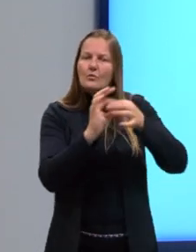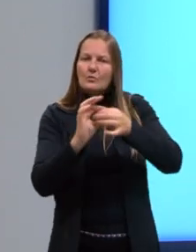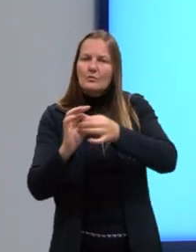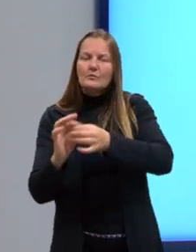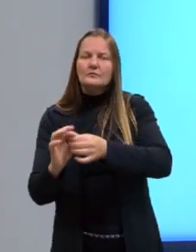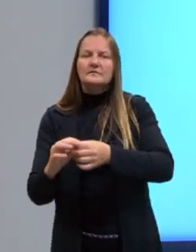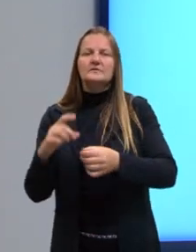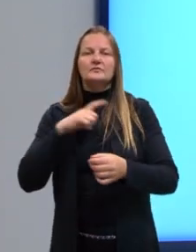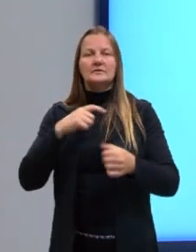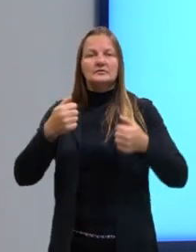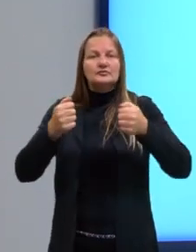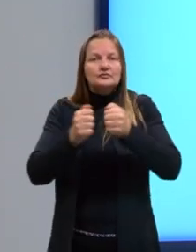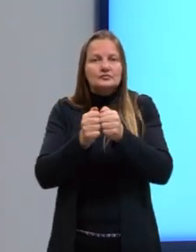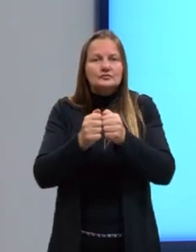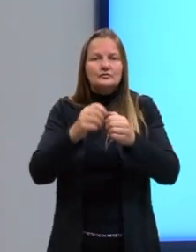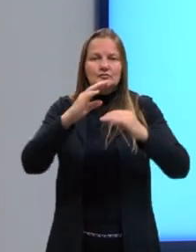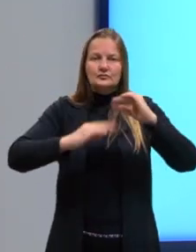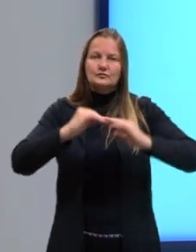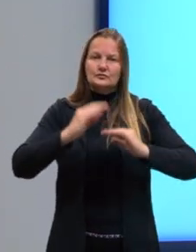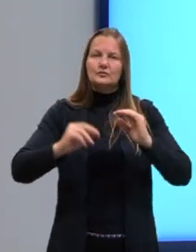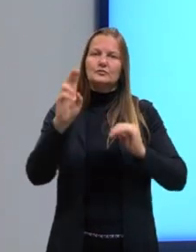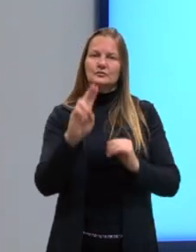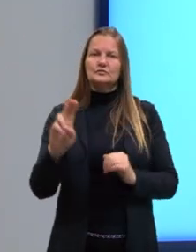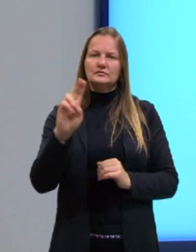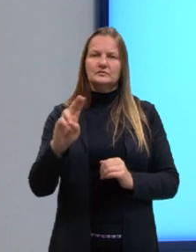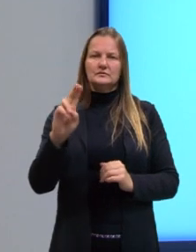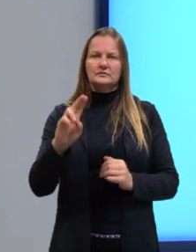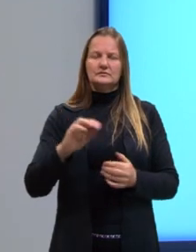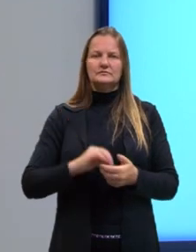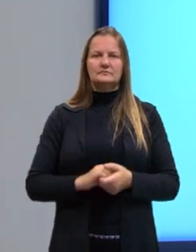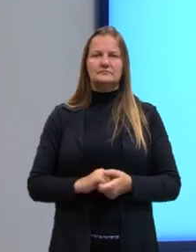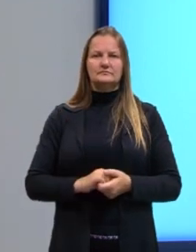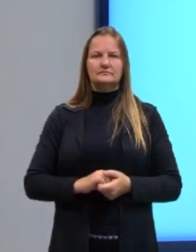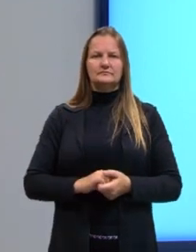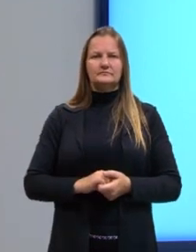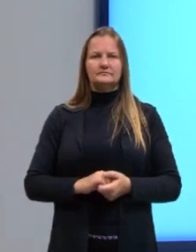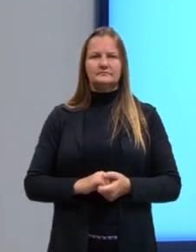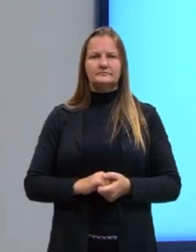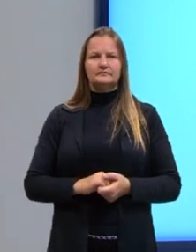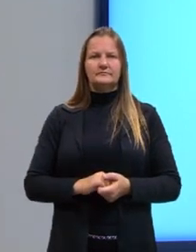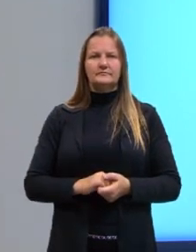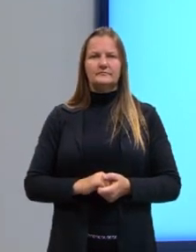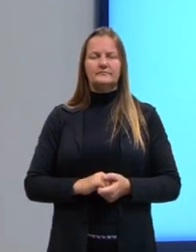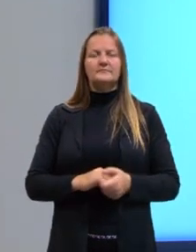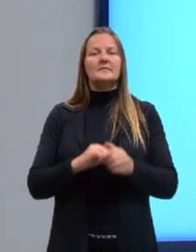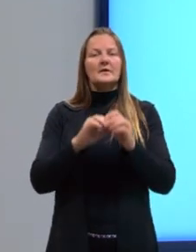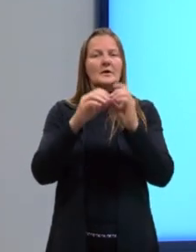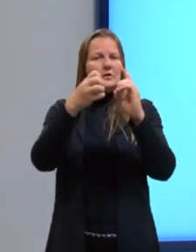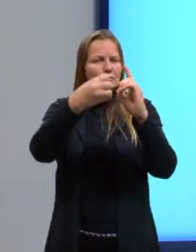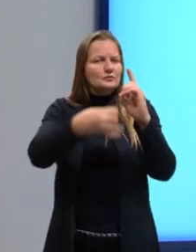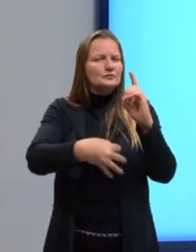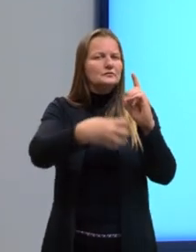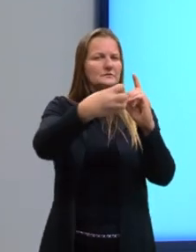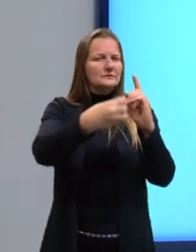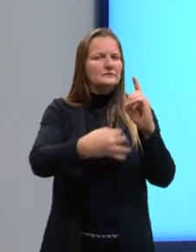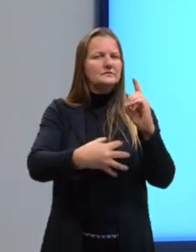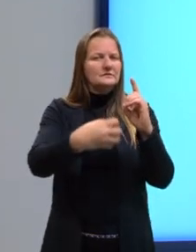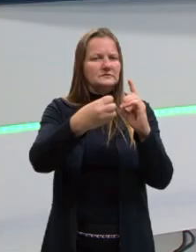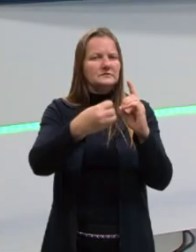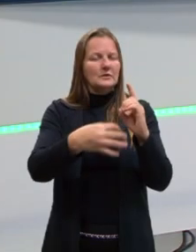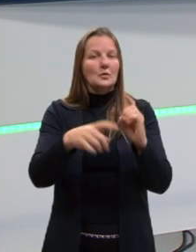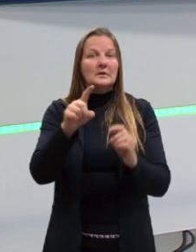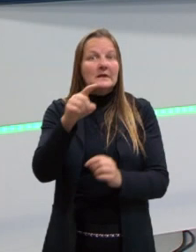em que estão aplicadas. Tudo isso que eu falei até o momento. Então, essa é uma definição breve para a gente não